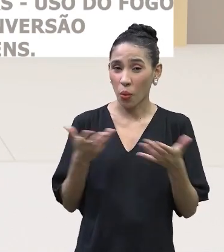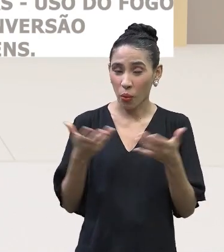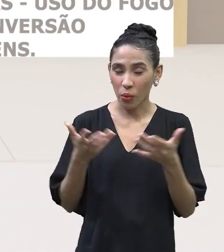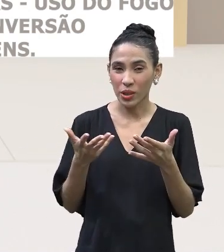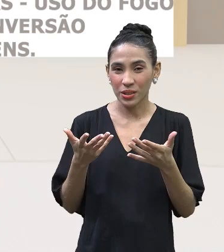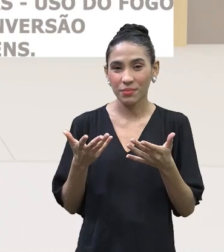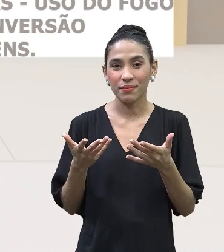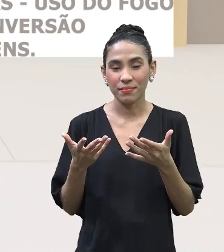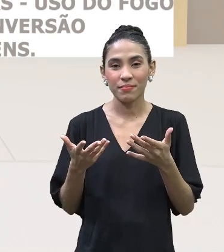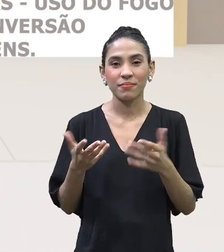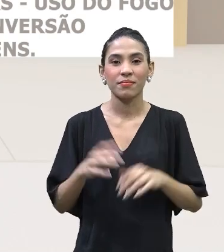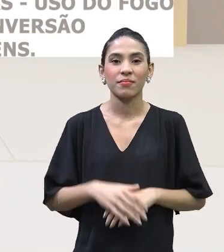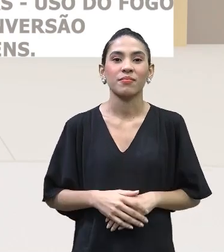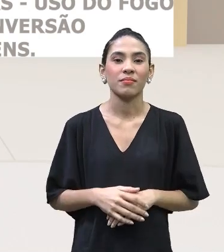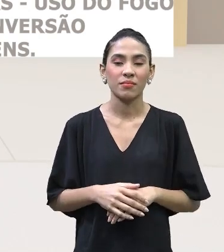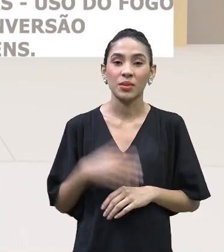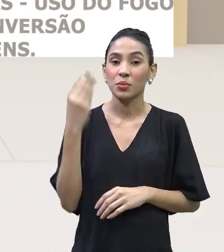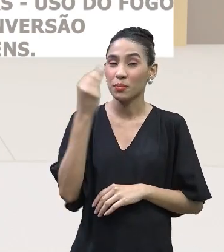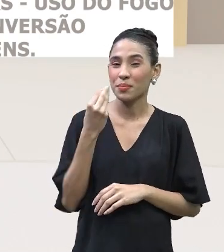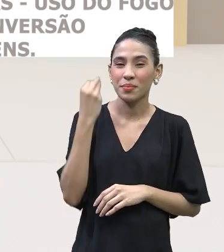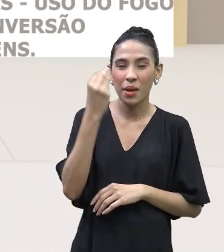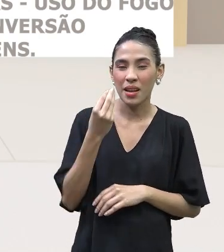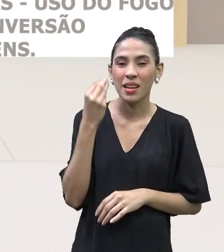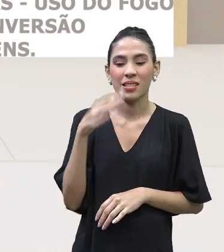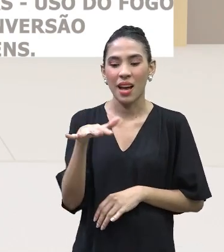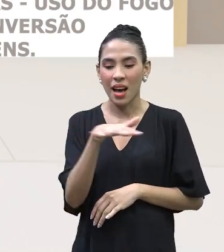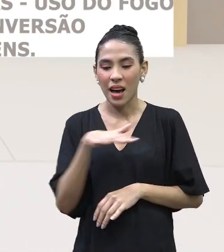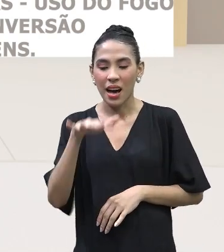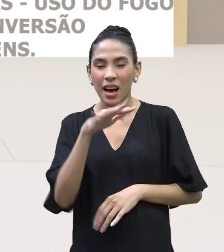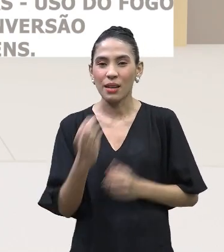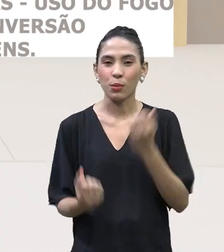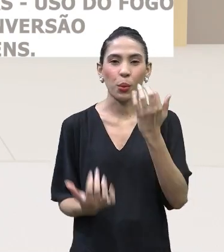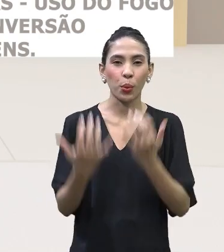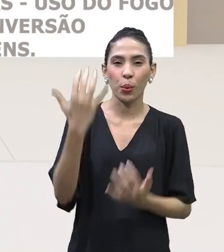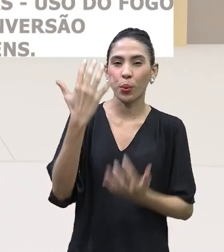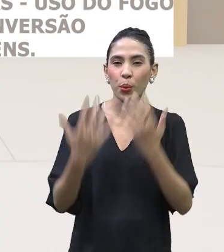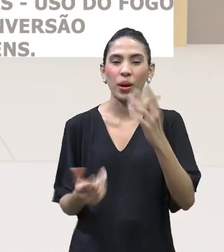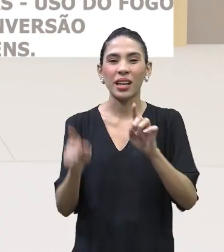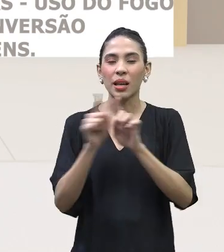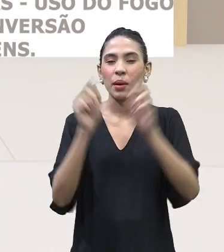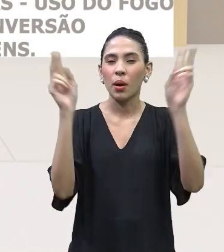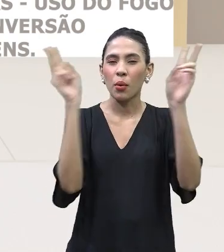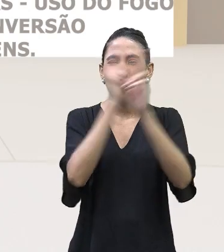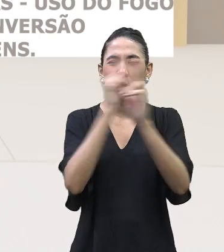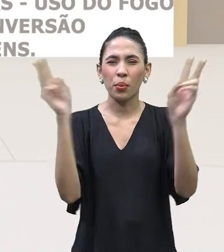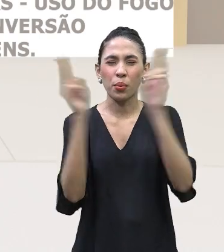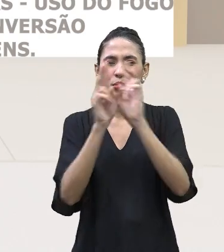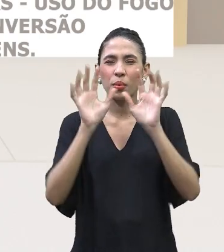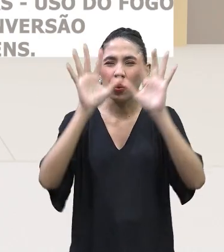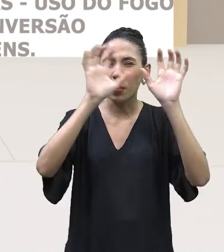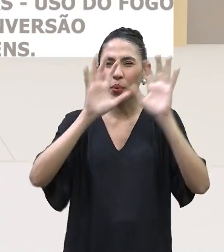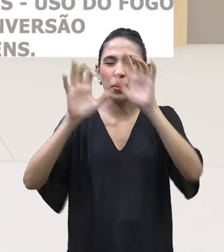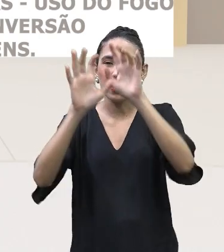gente passa por isso, por grandes áreas afetadas pela fumaça, que muitas das vezes prejudicam a nossa